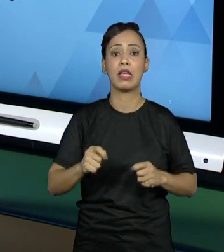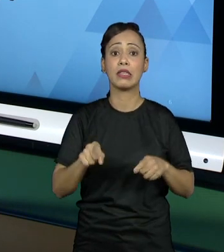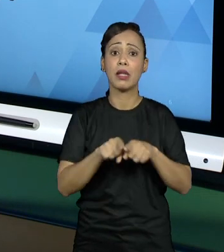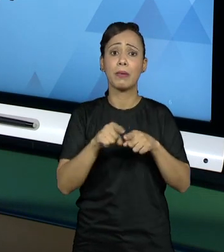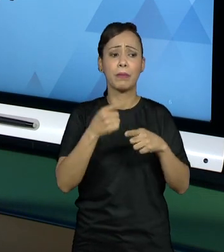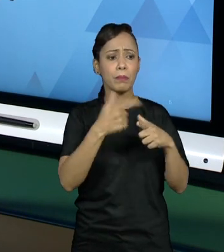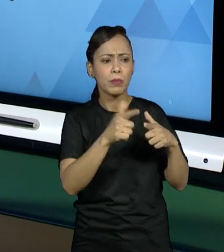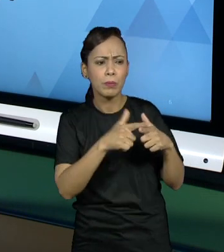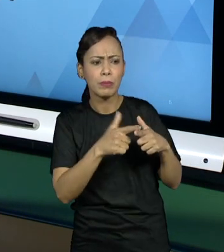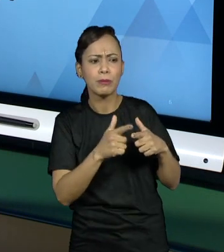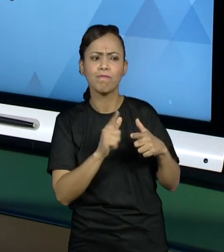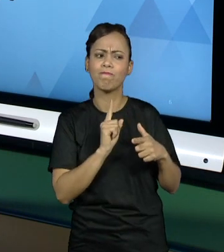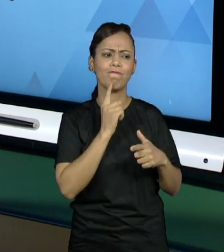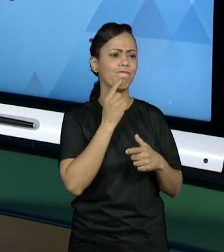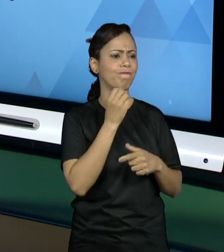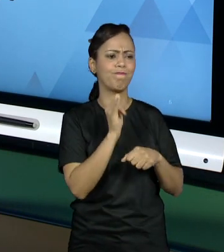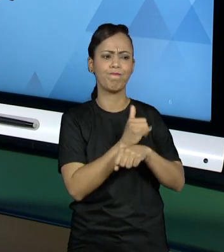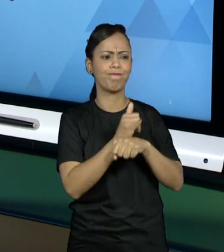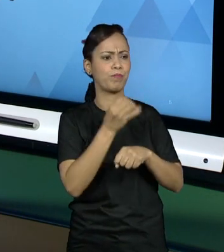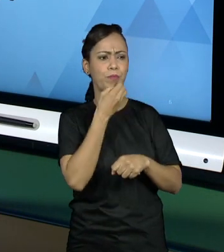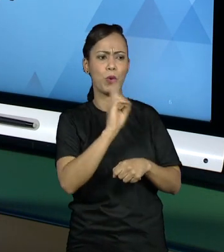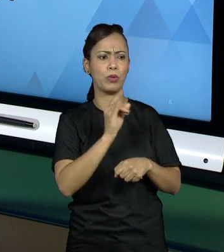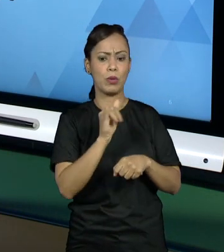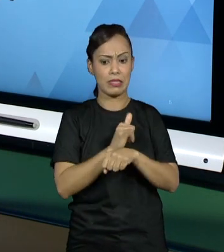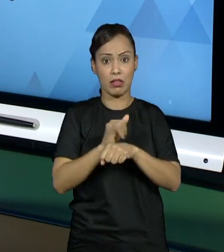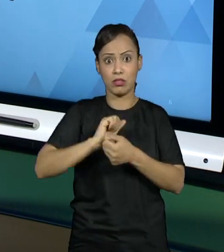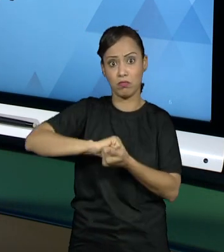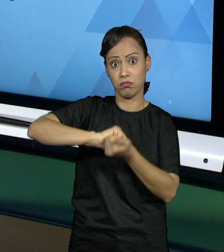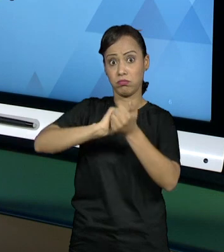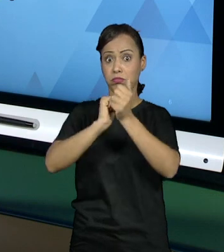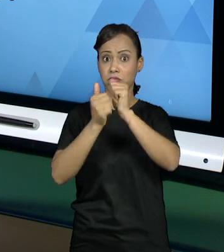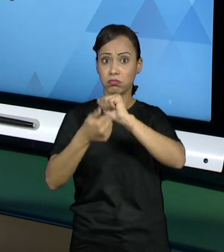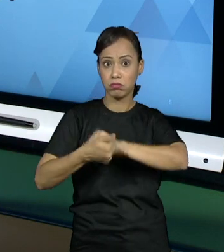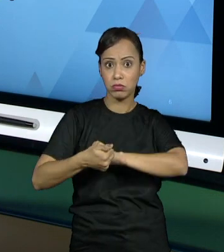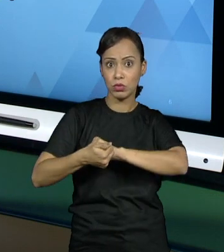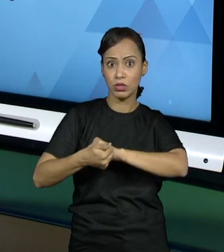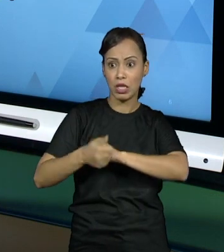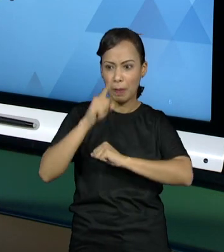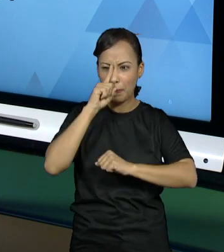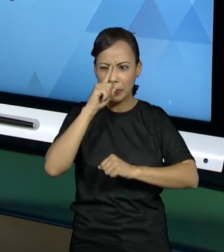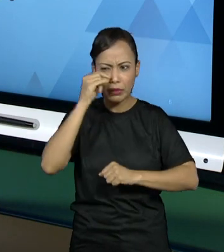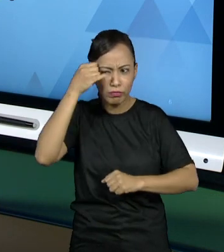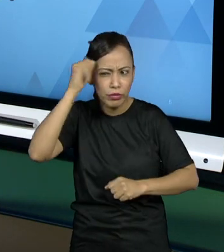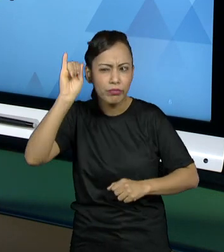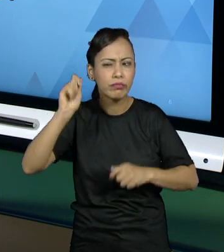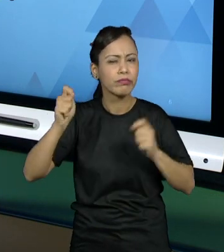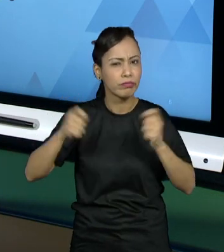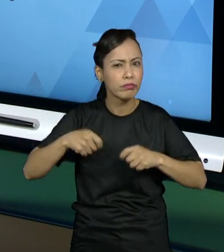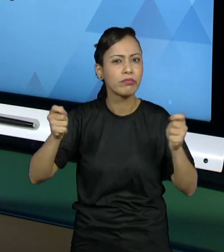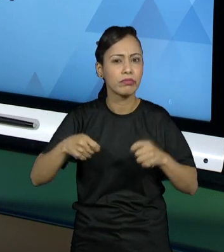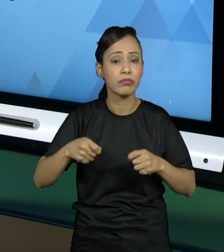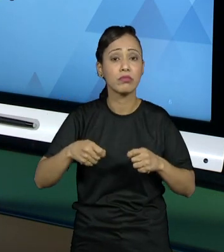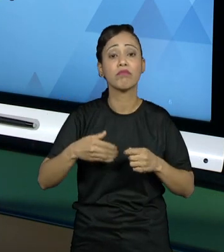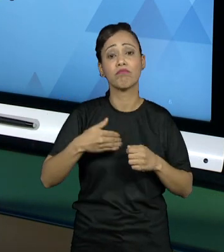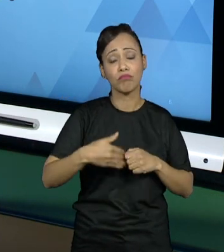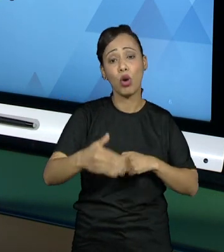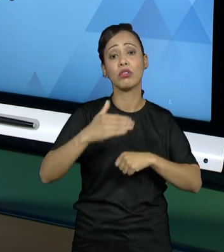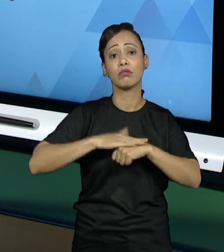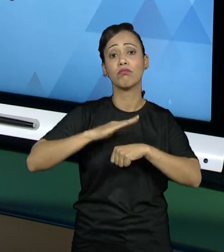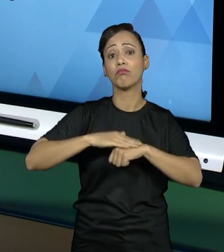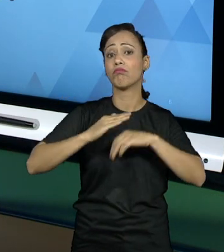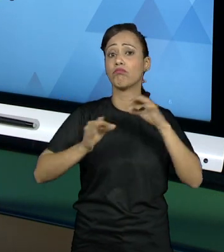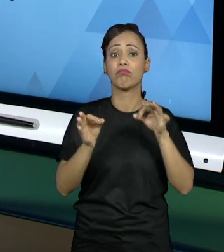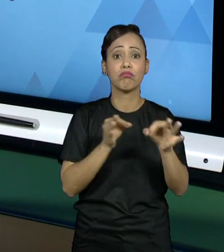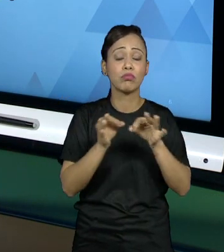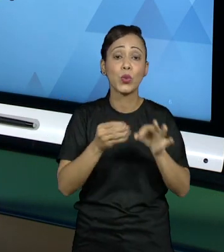retirar da frente uma ameaça ou aproveitar para colocar em prática algo que você possa aproveitar